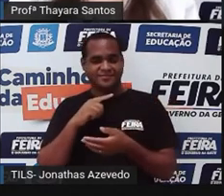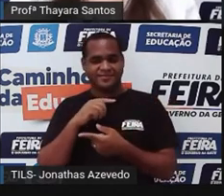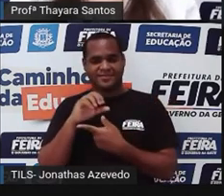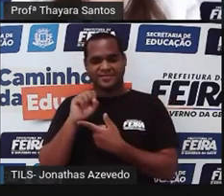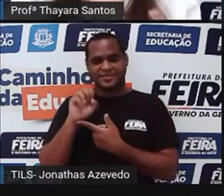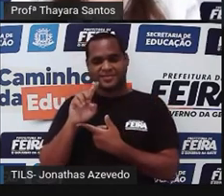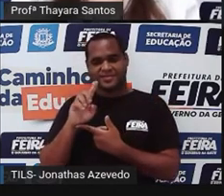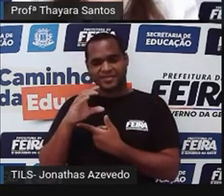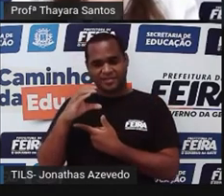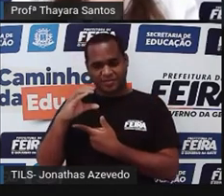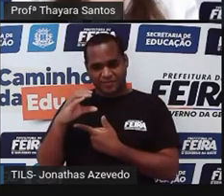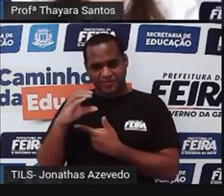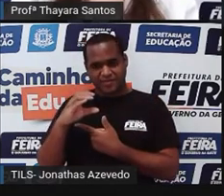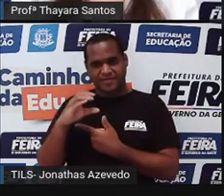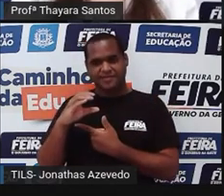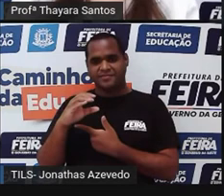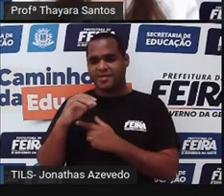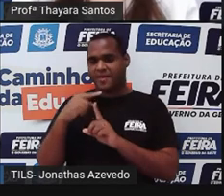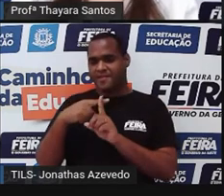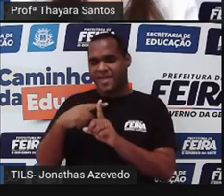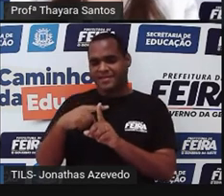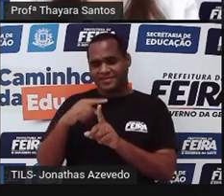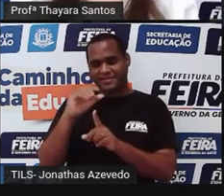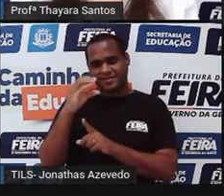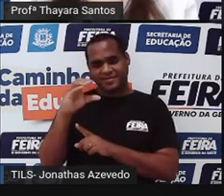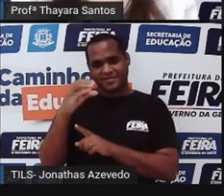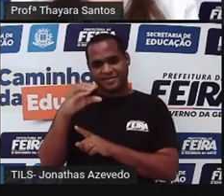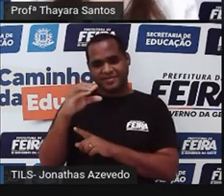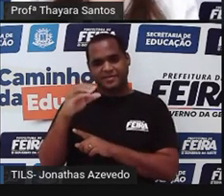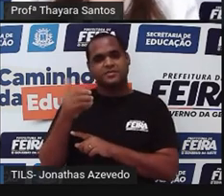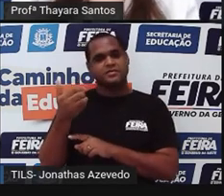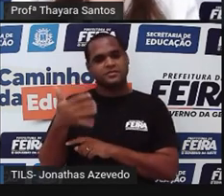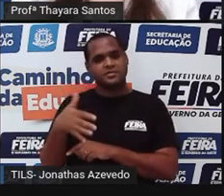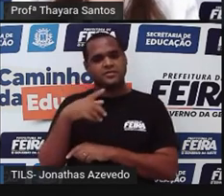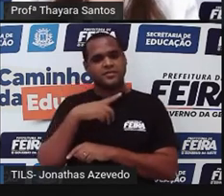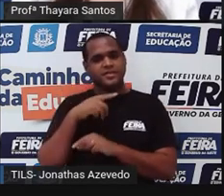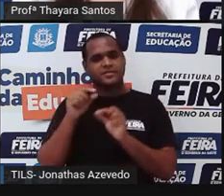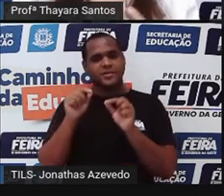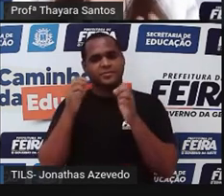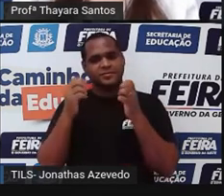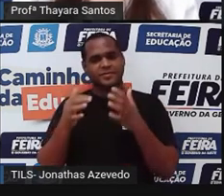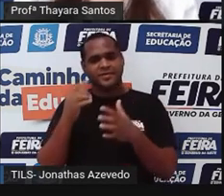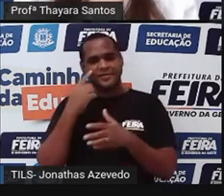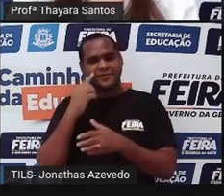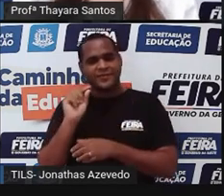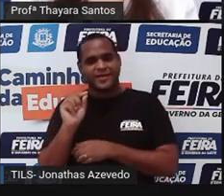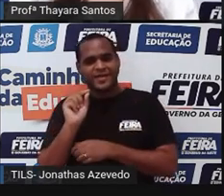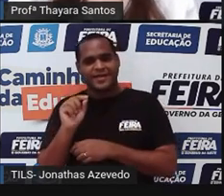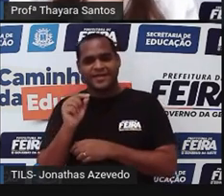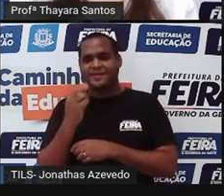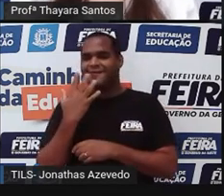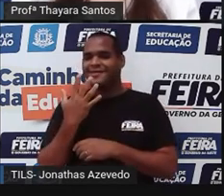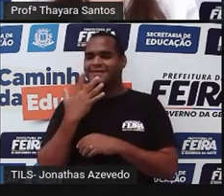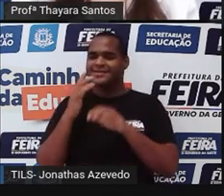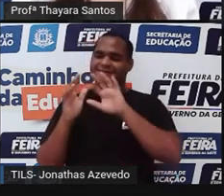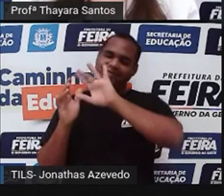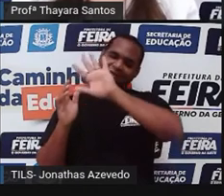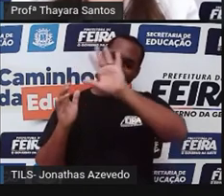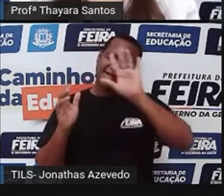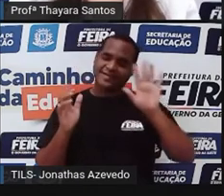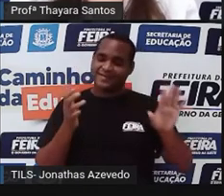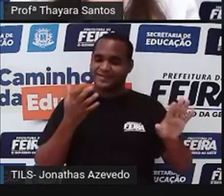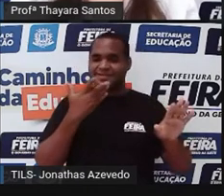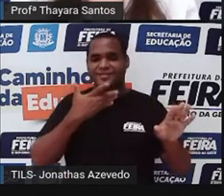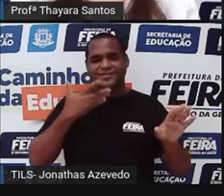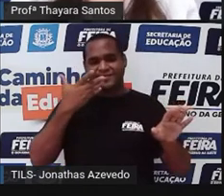página aqui do Mais Ciência, né? Então, vocês devem ter visto que é o arco-íris de açúcar. Então, podem ir